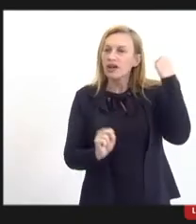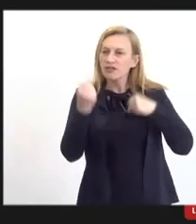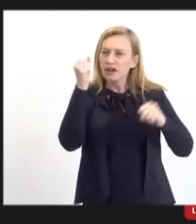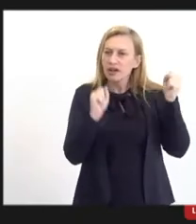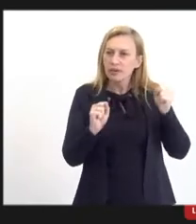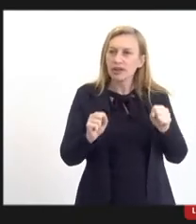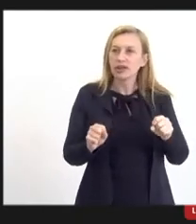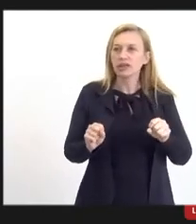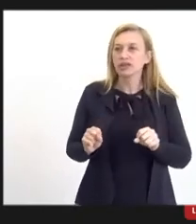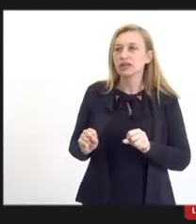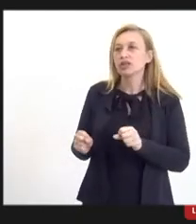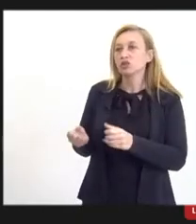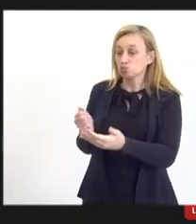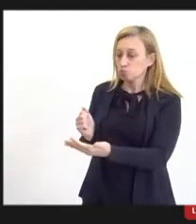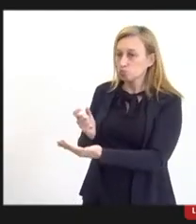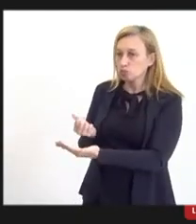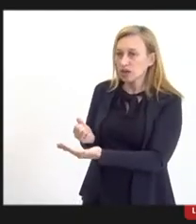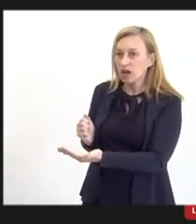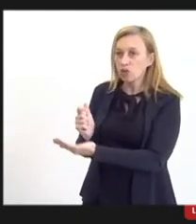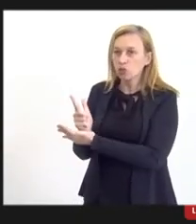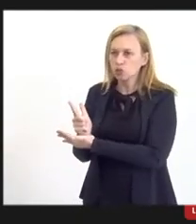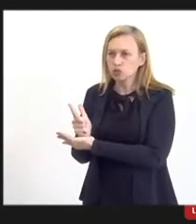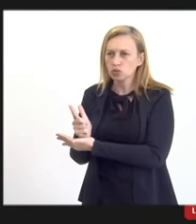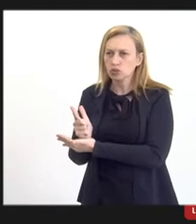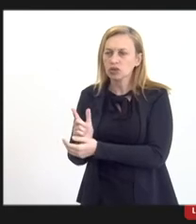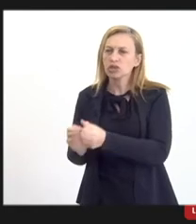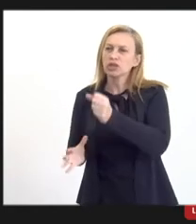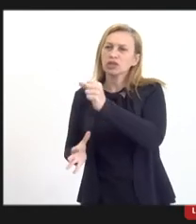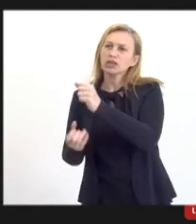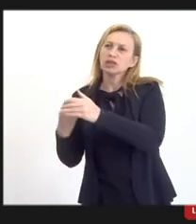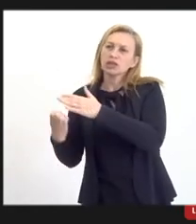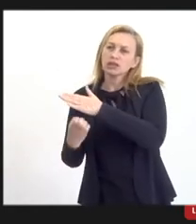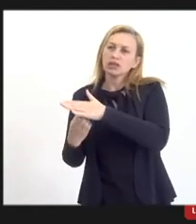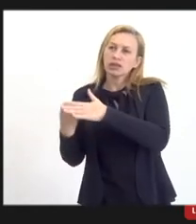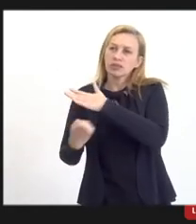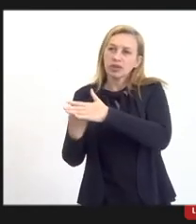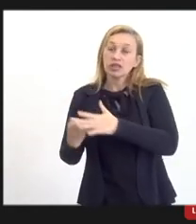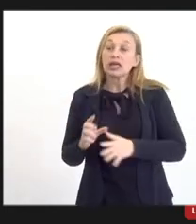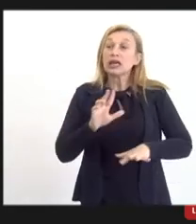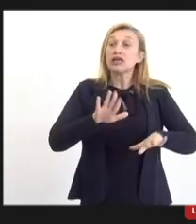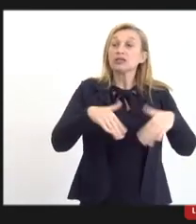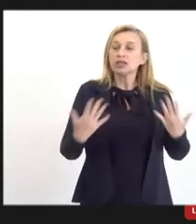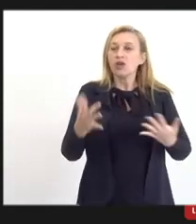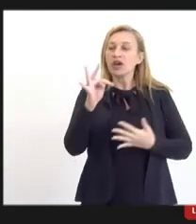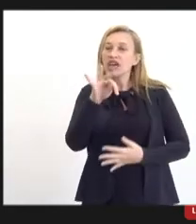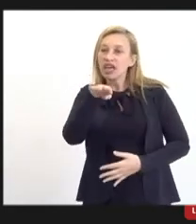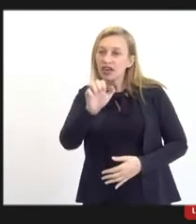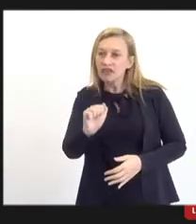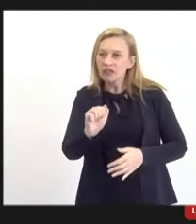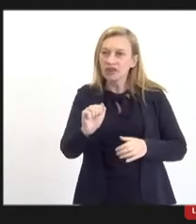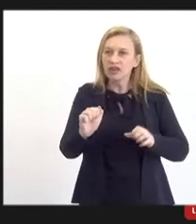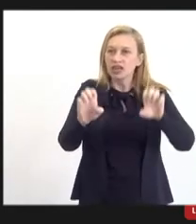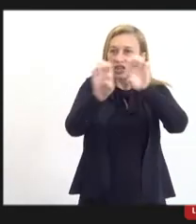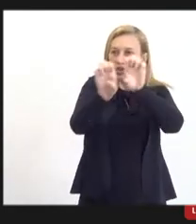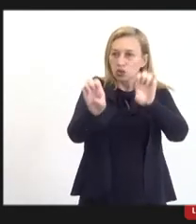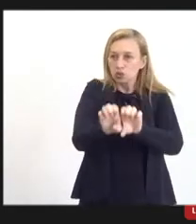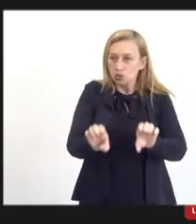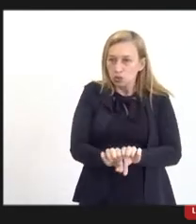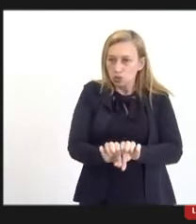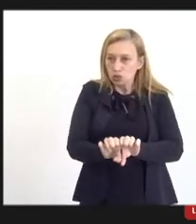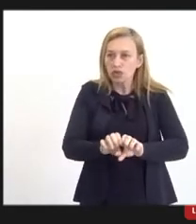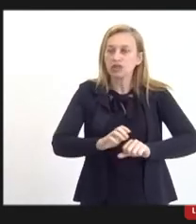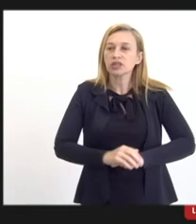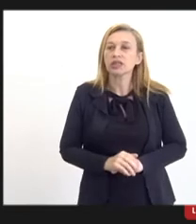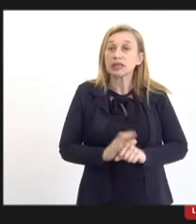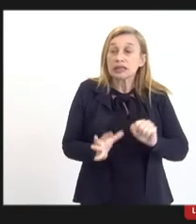custo de segurança aqui na fábrica ali no indíciozinho da Dutra. Então, essa infraestrutura invisível também que eu chamo de